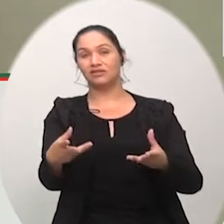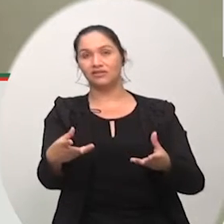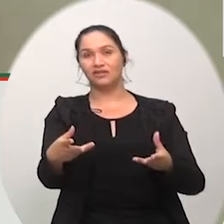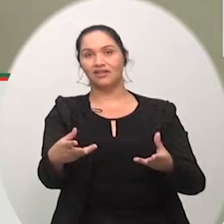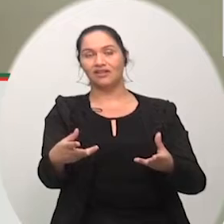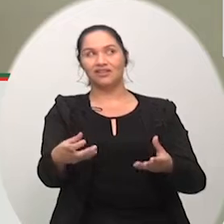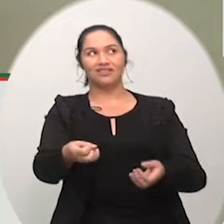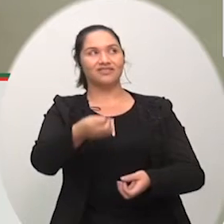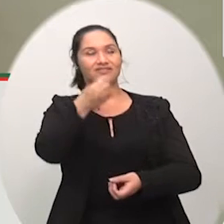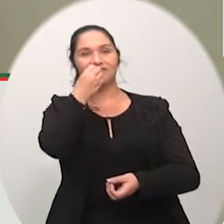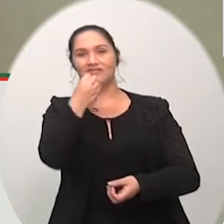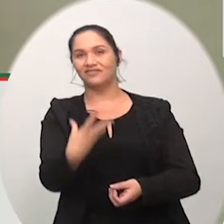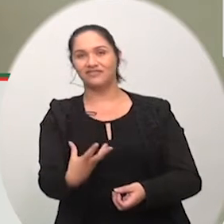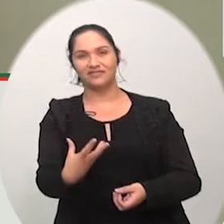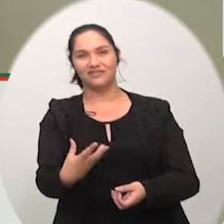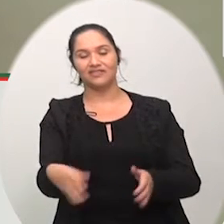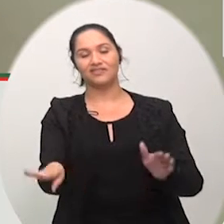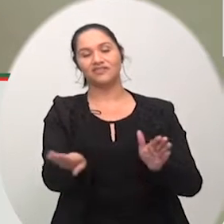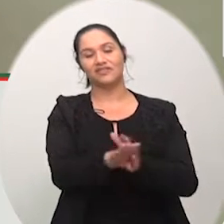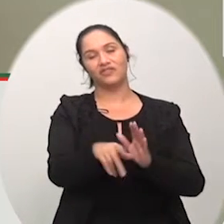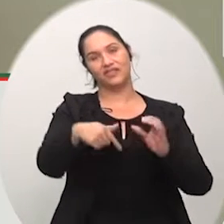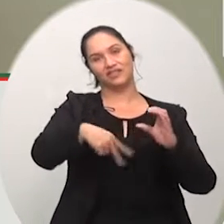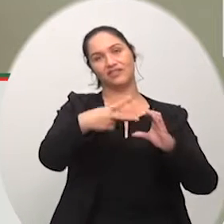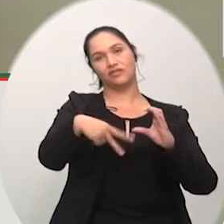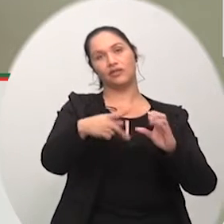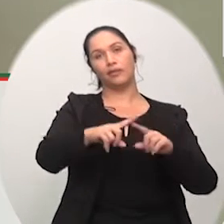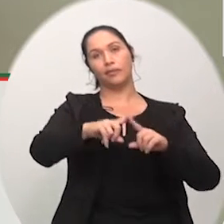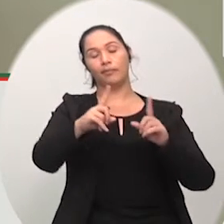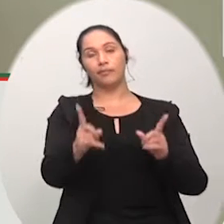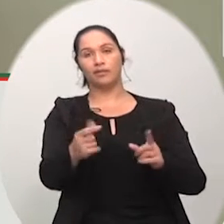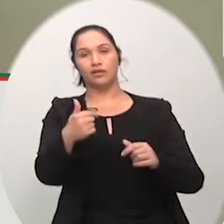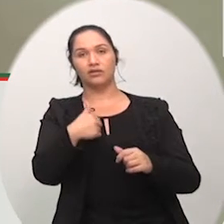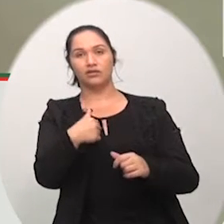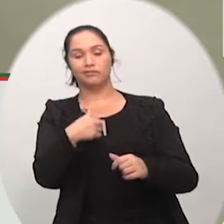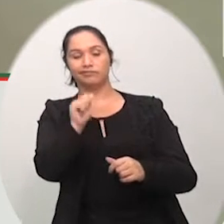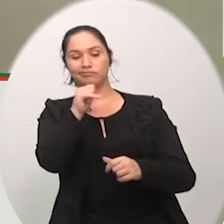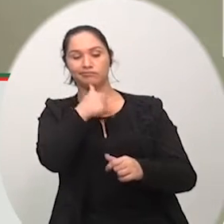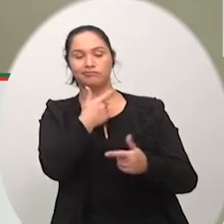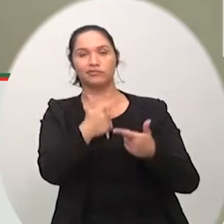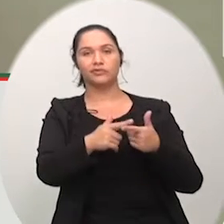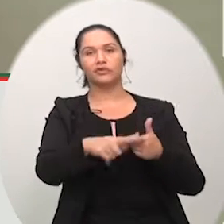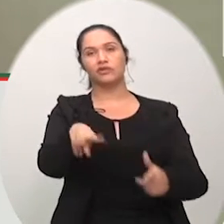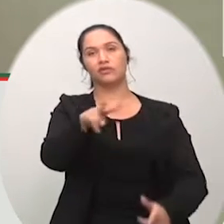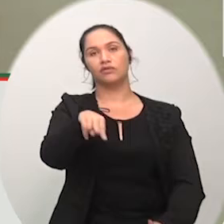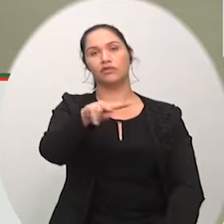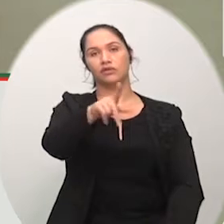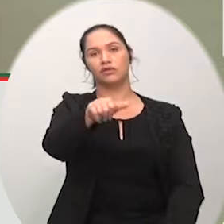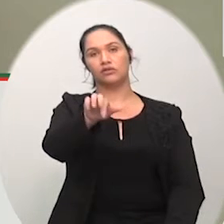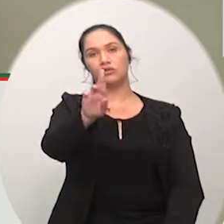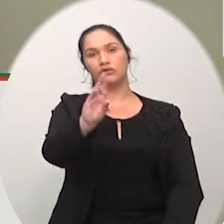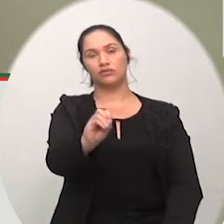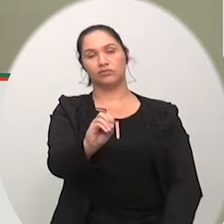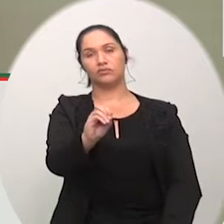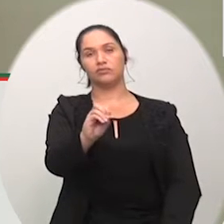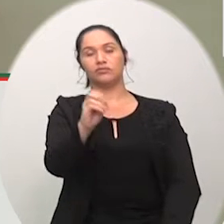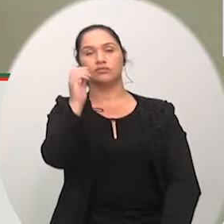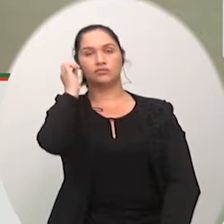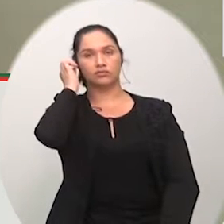que por exemplo o vereador Zairo Casagrande depois de todo esse trabalho que nós realizamos